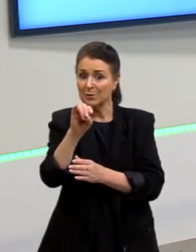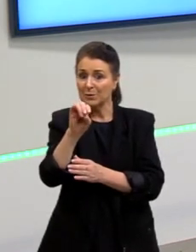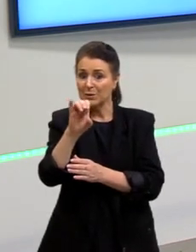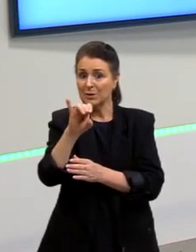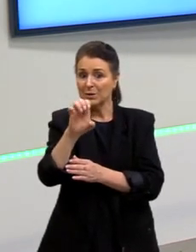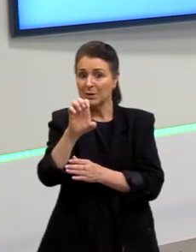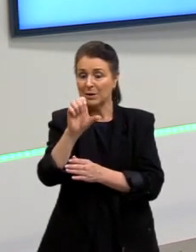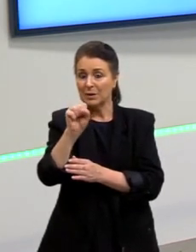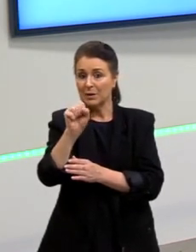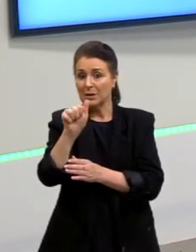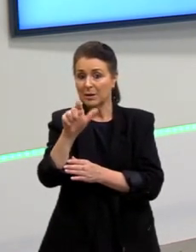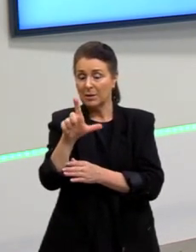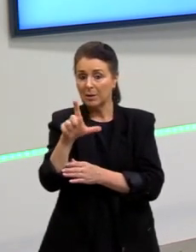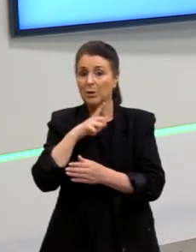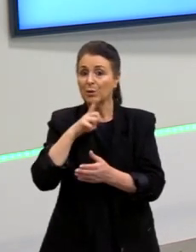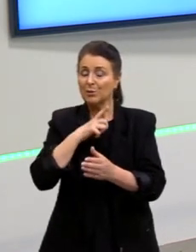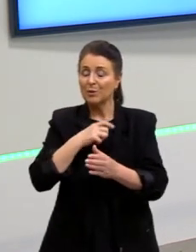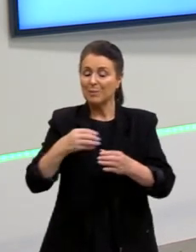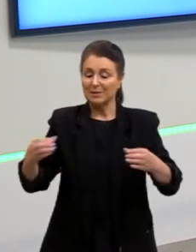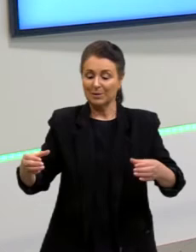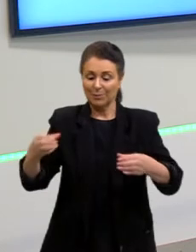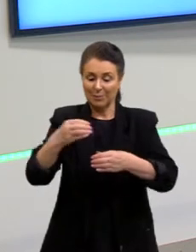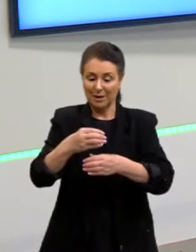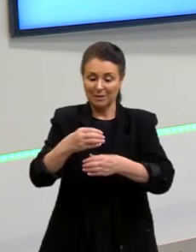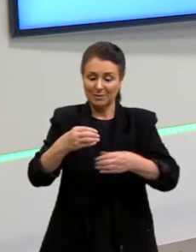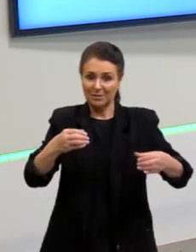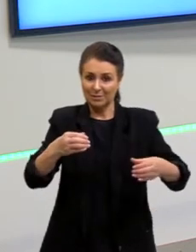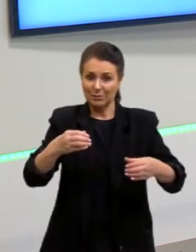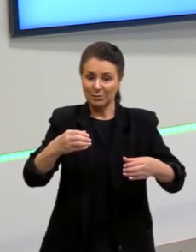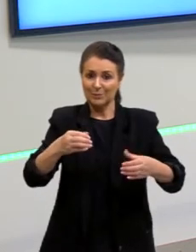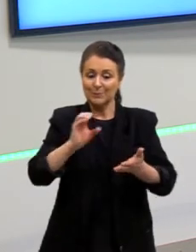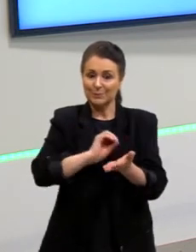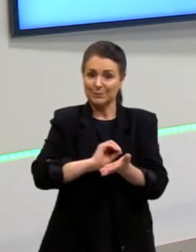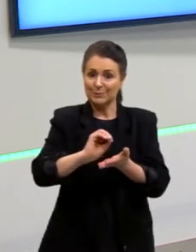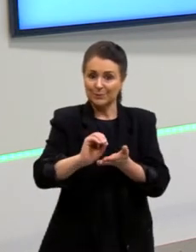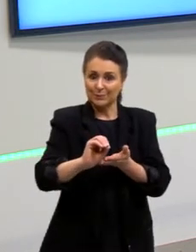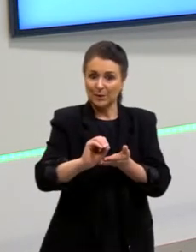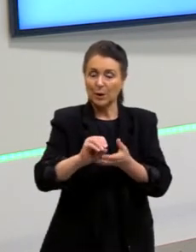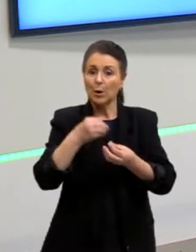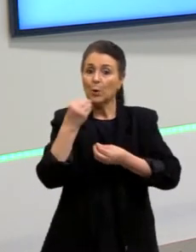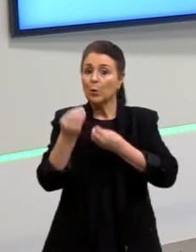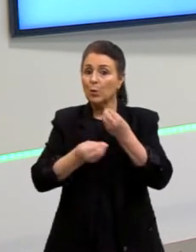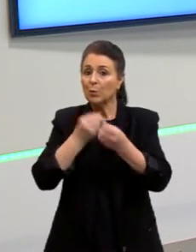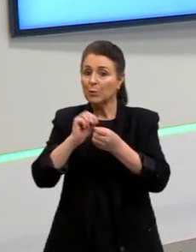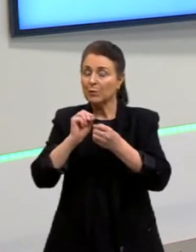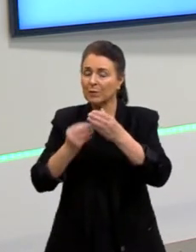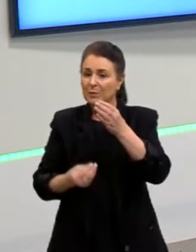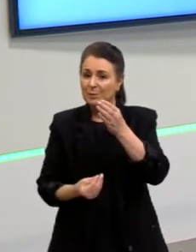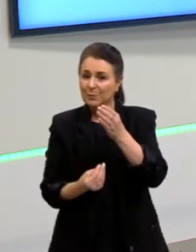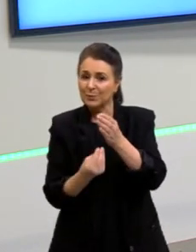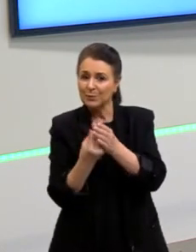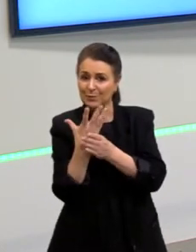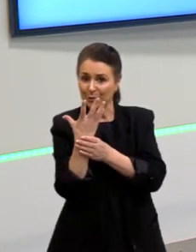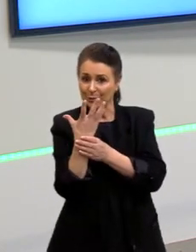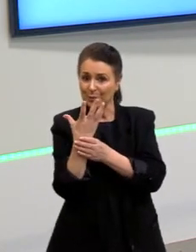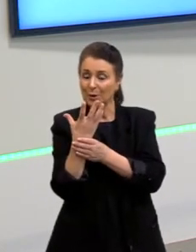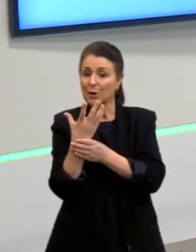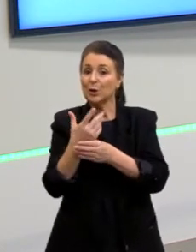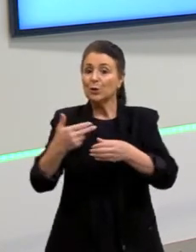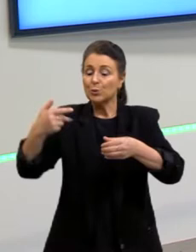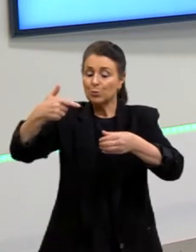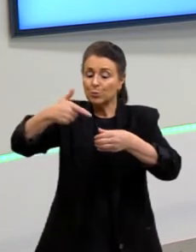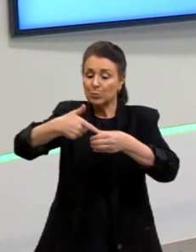reações orgânicas, na aula de hoje a gente vai entender direitinho como que é essa rota de produção de biodiesel, de um biocombustível,